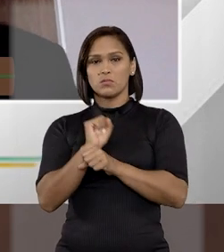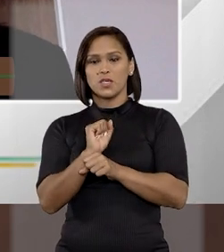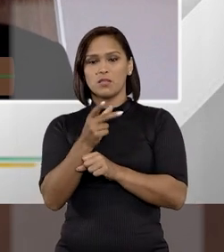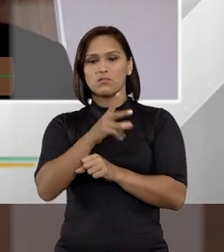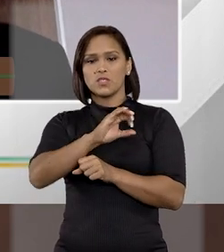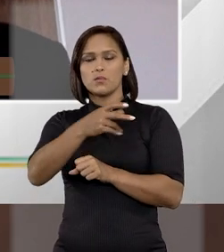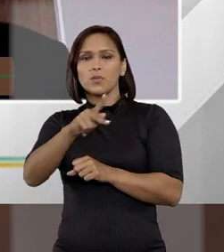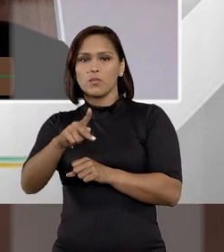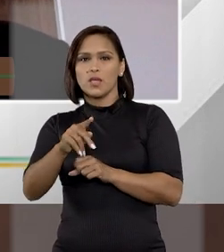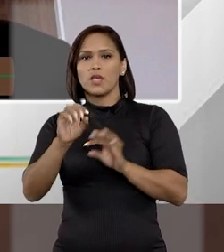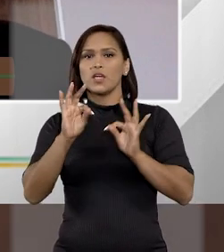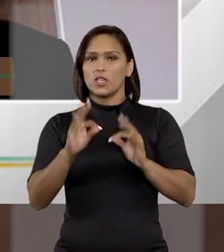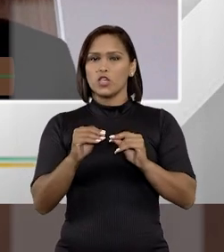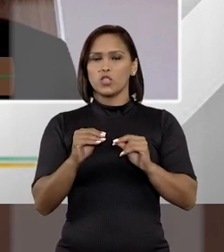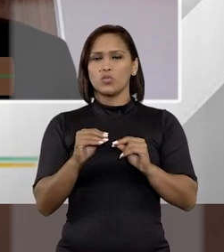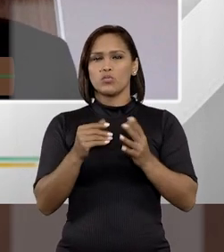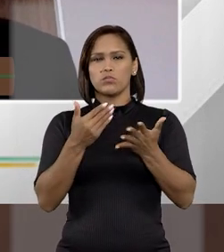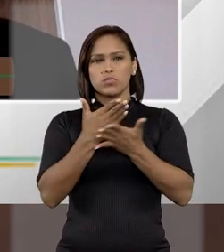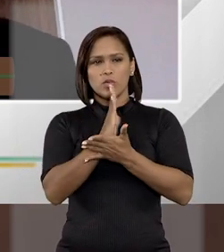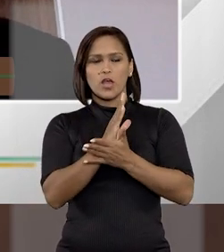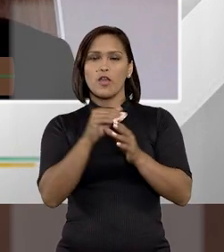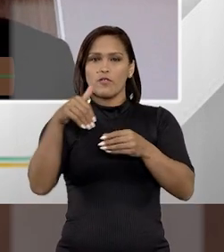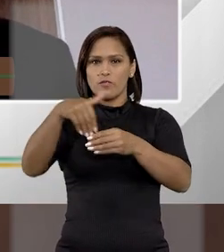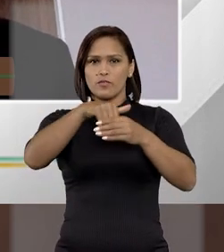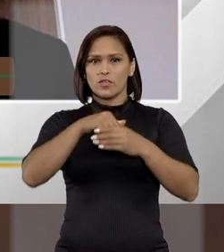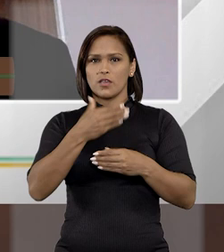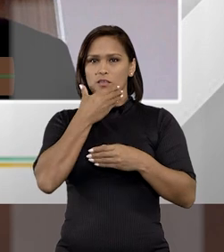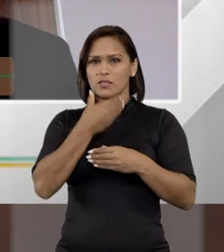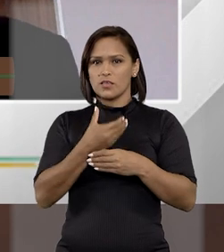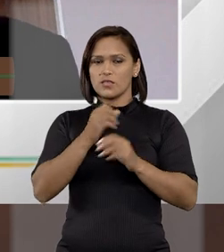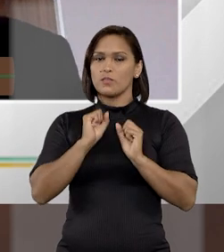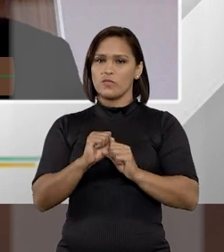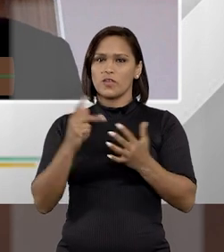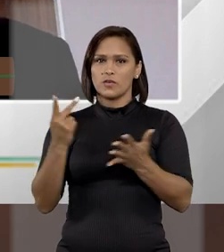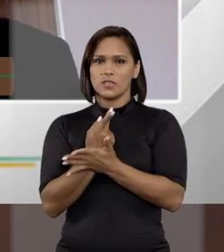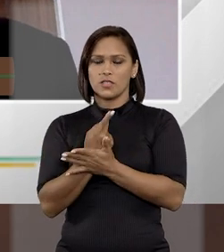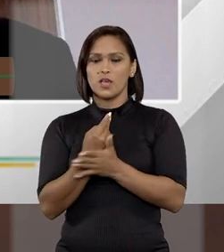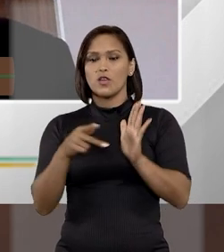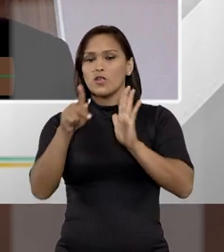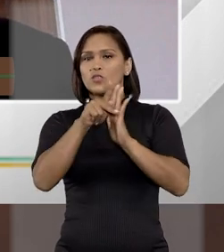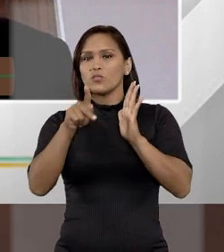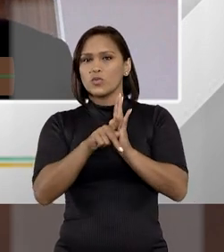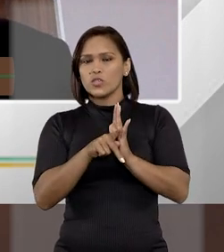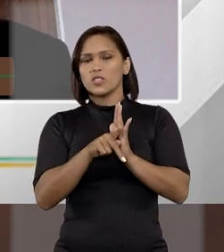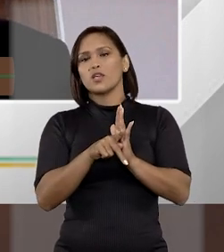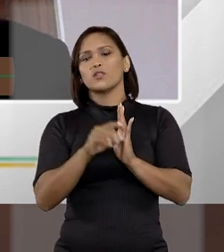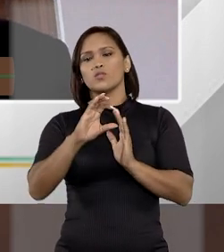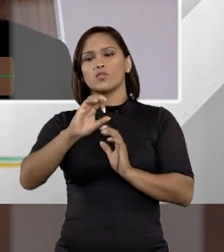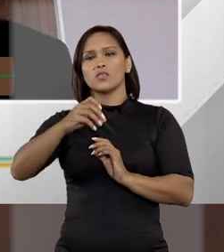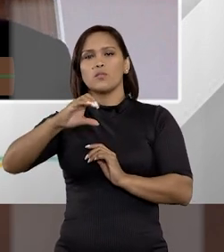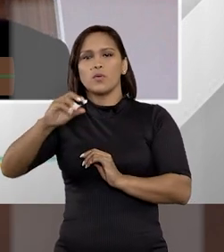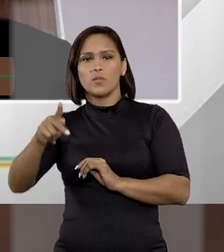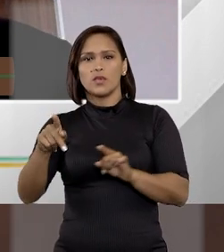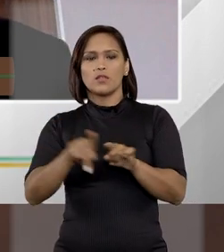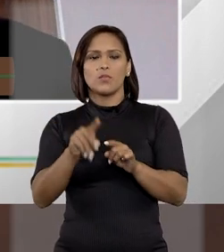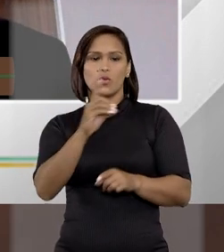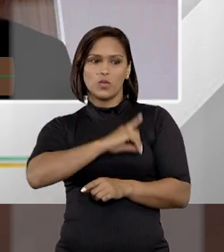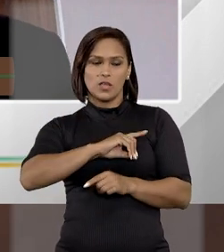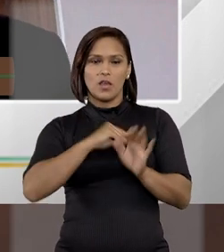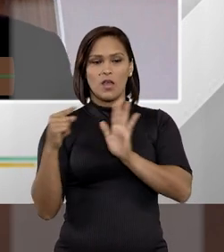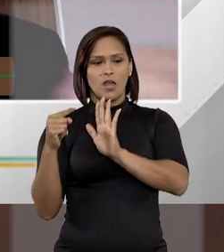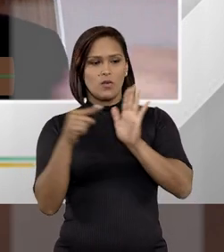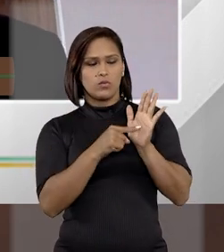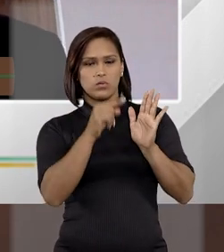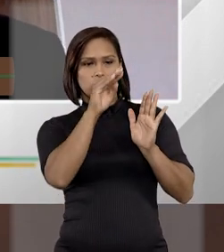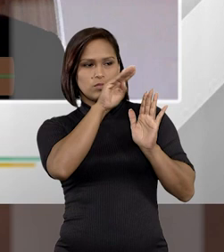projeto do novo CPP, que ao que tudo indica, será votado em dezembro, mas no projeto do novo CPP, também o delegado, ele também, ao